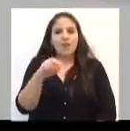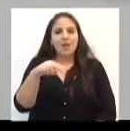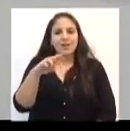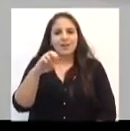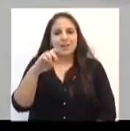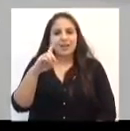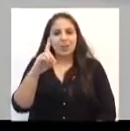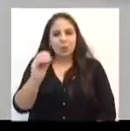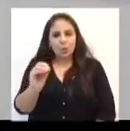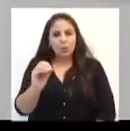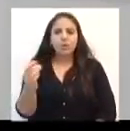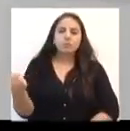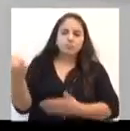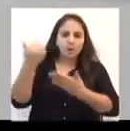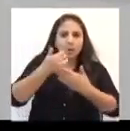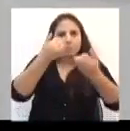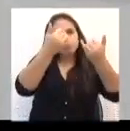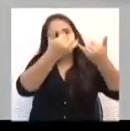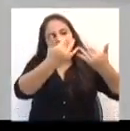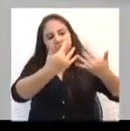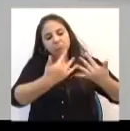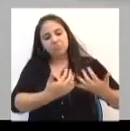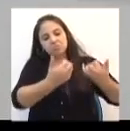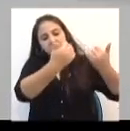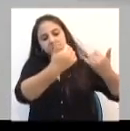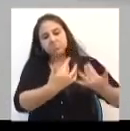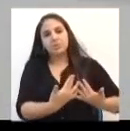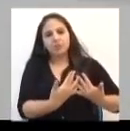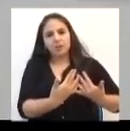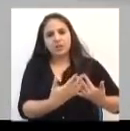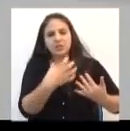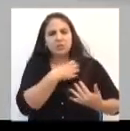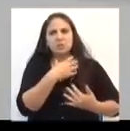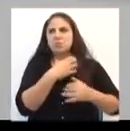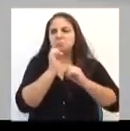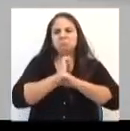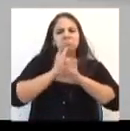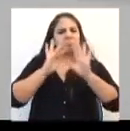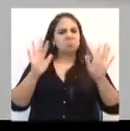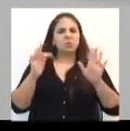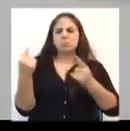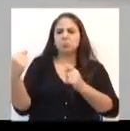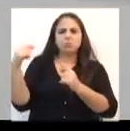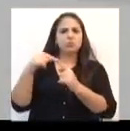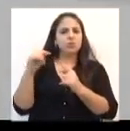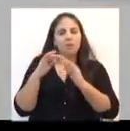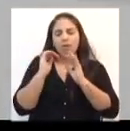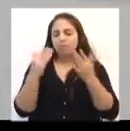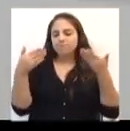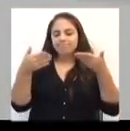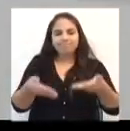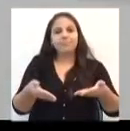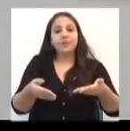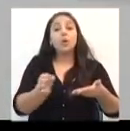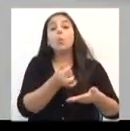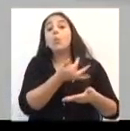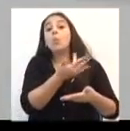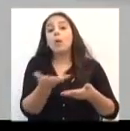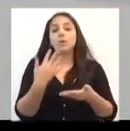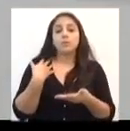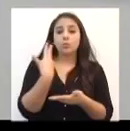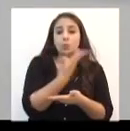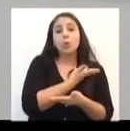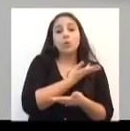retomada e uma explicação de forma muito clara e objetiva, quais são os nossos